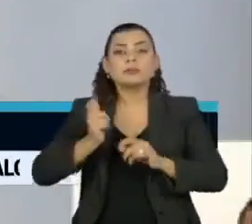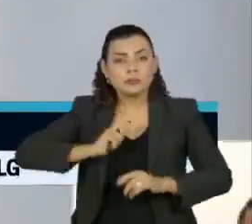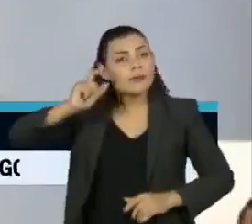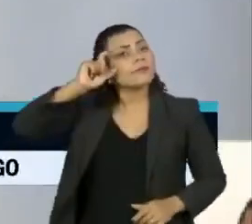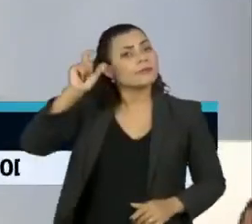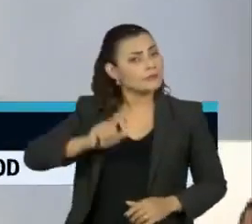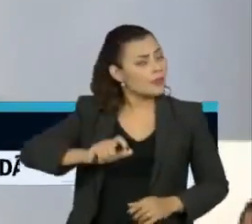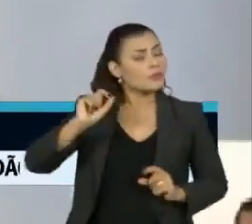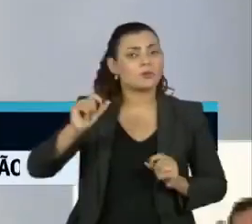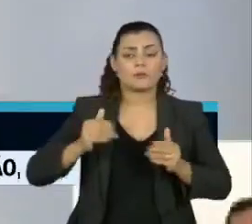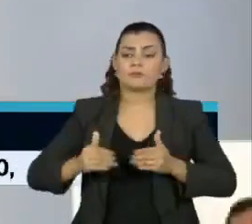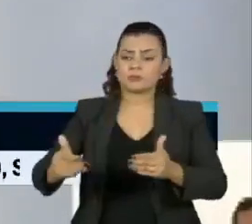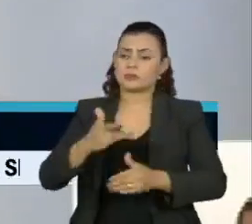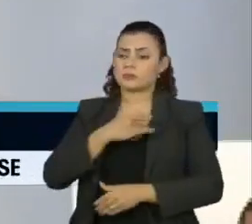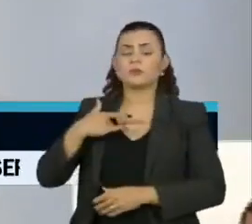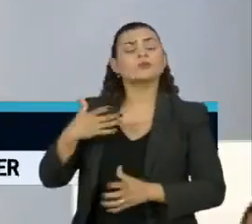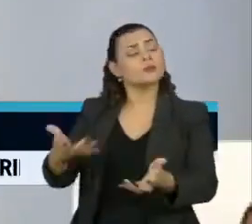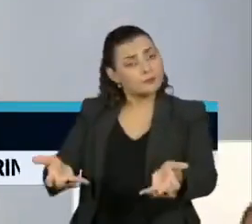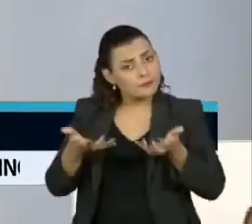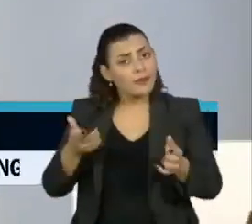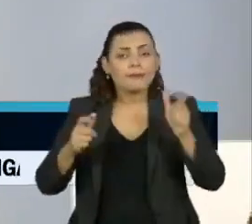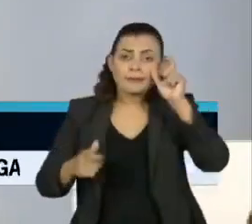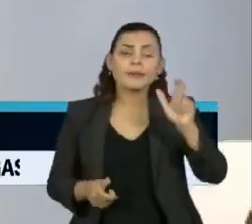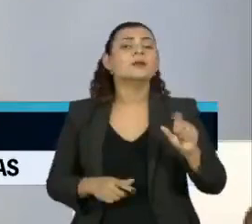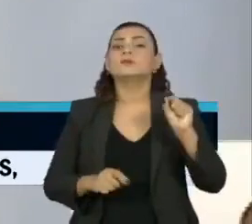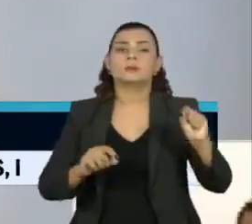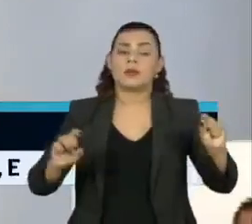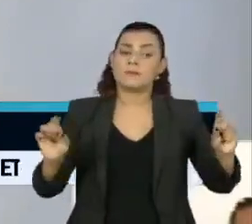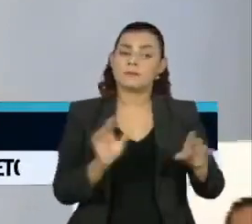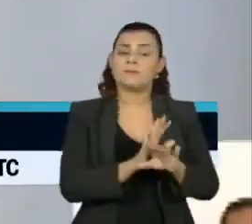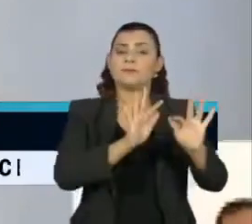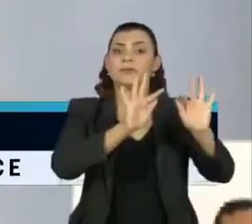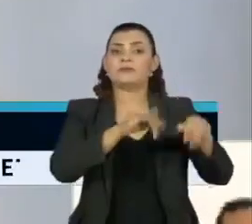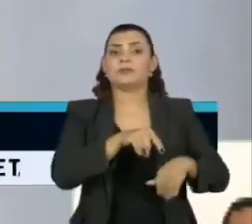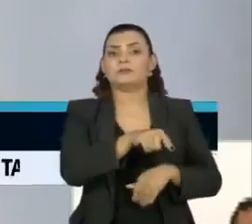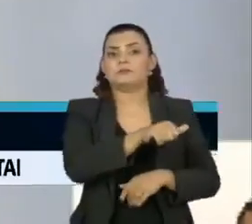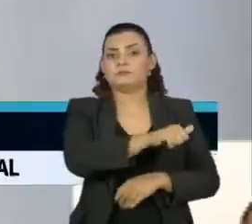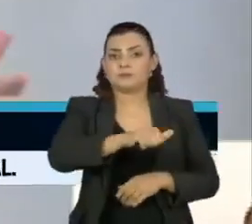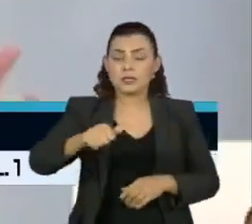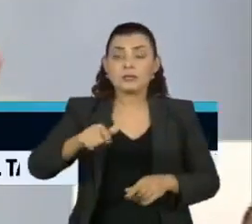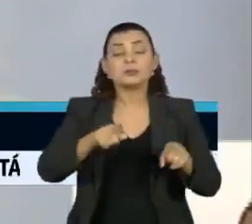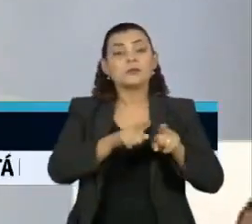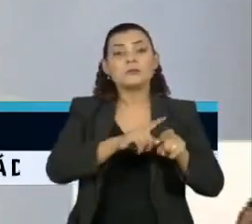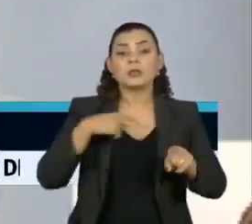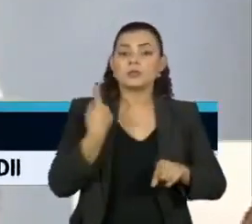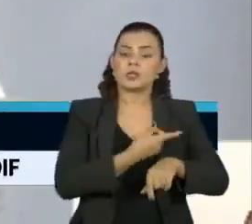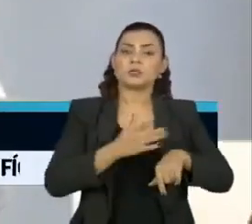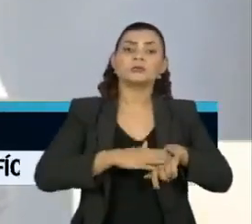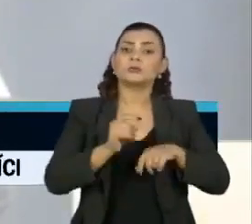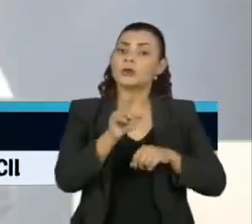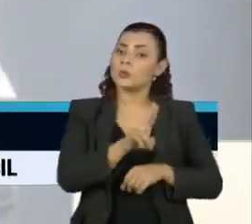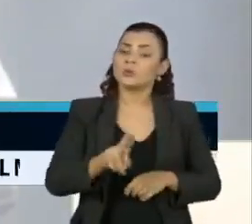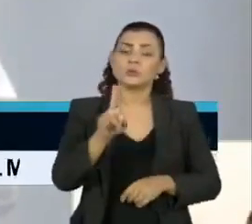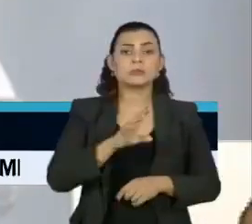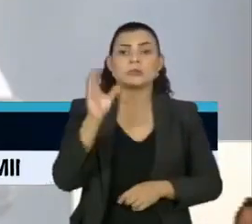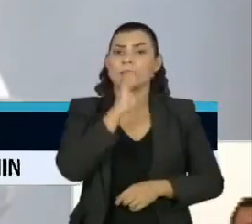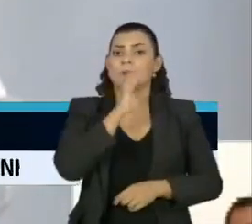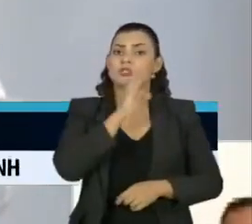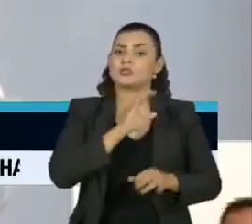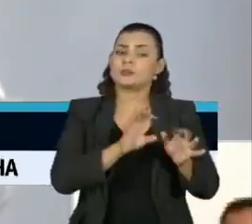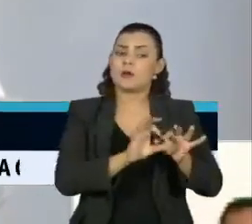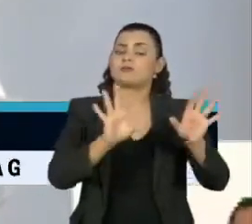interesse do ministério de que conclua essa análise e nos disponibilize para uso, mesmo que